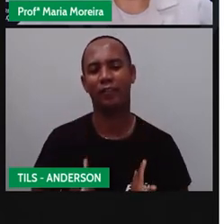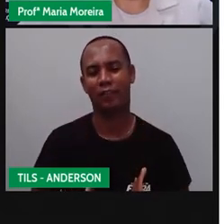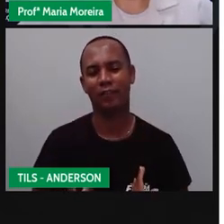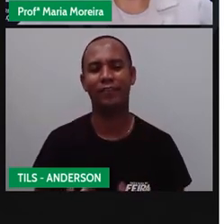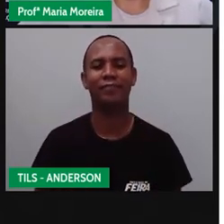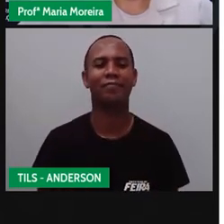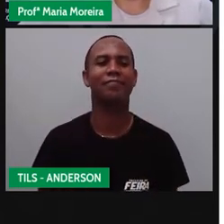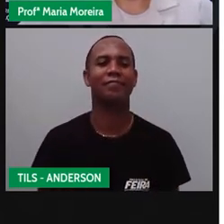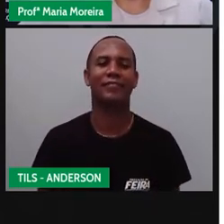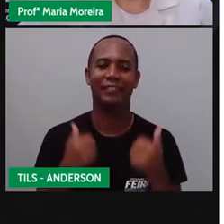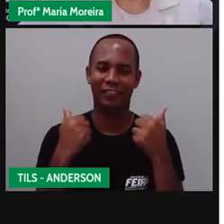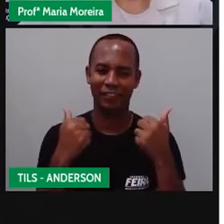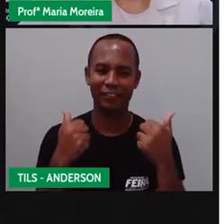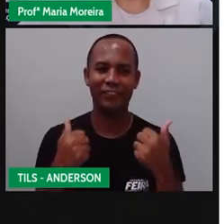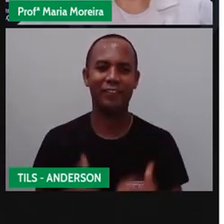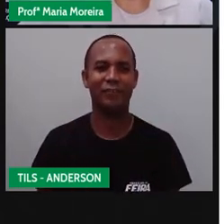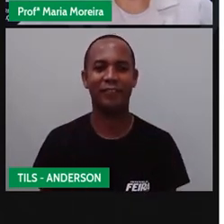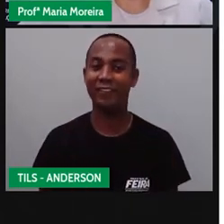Cansado?